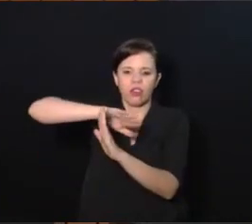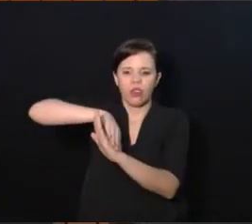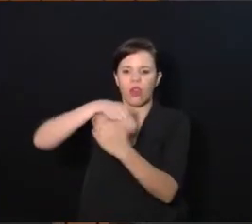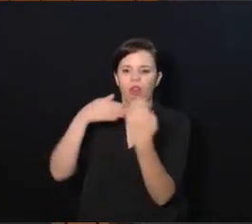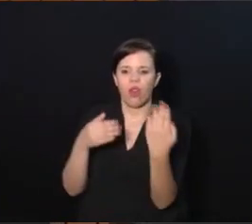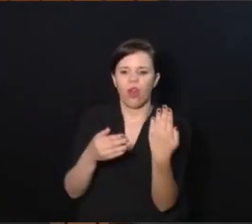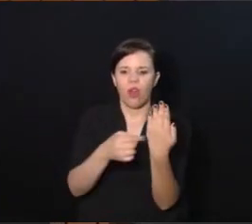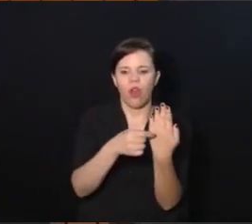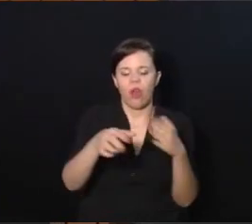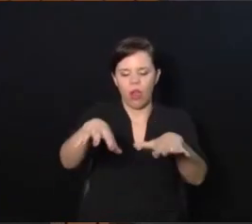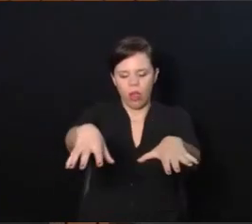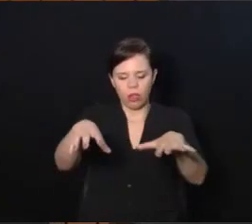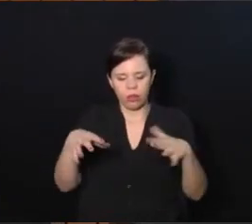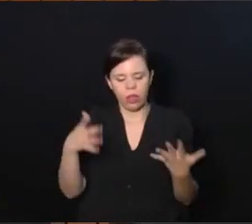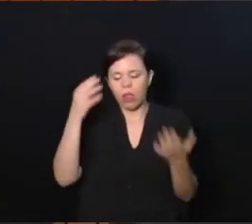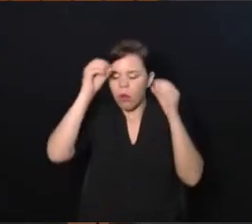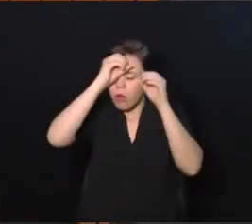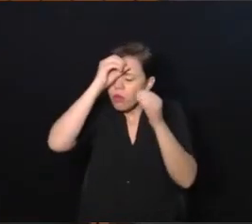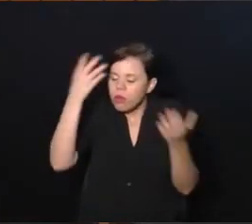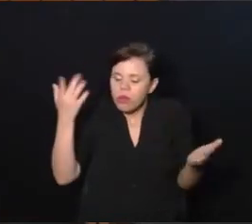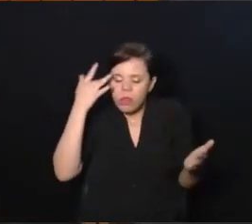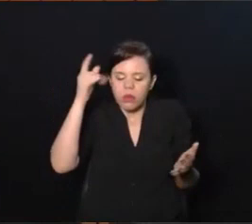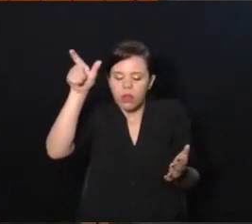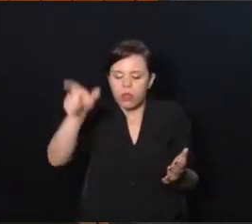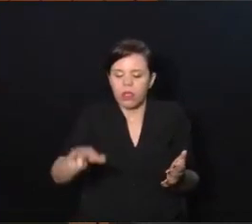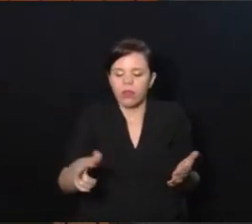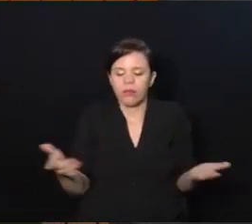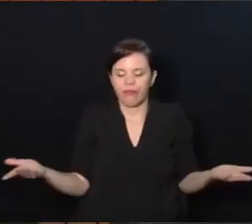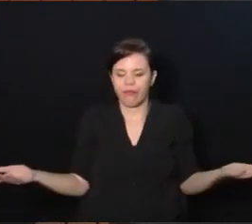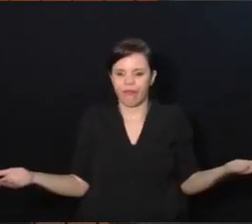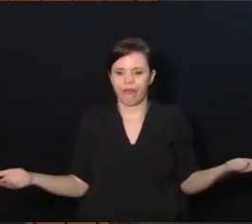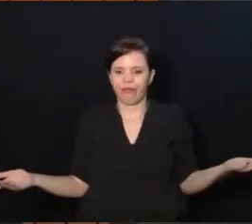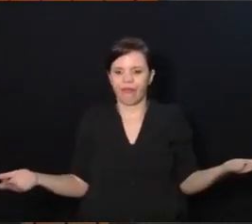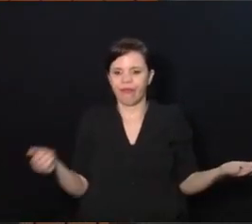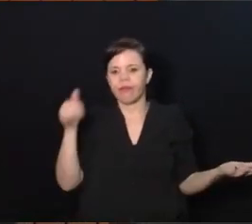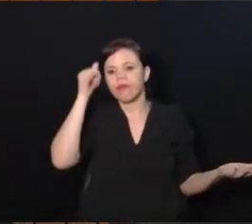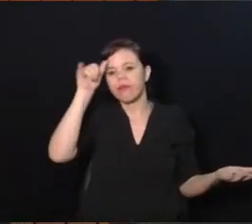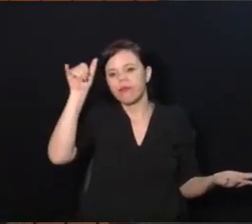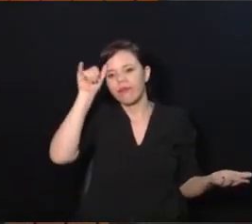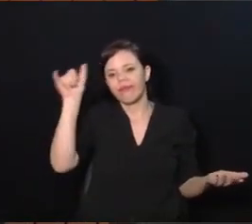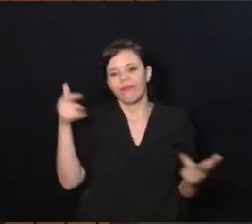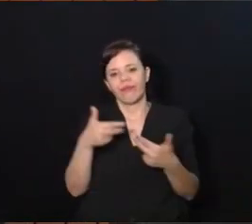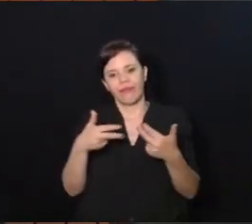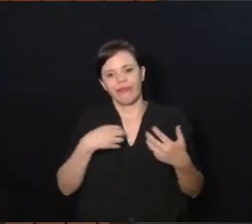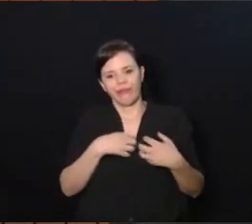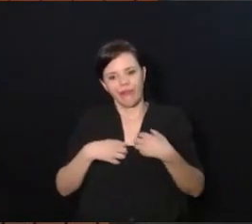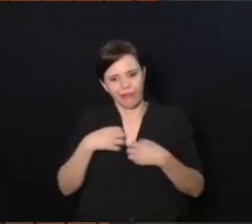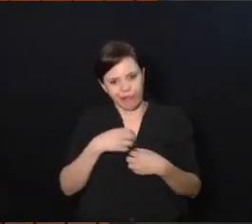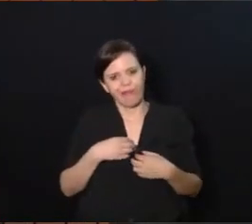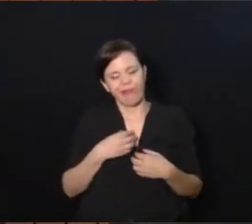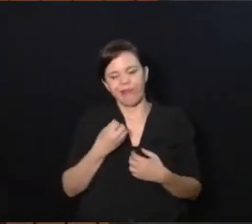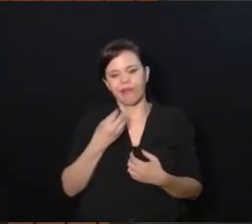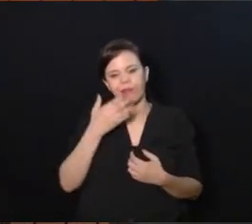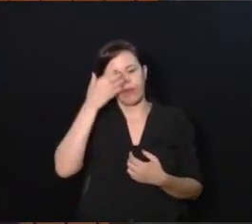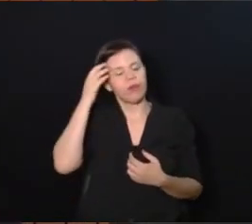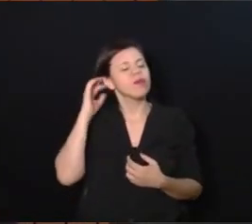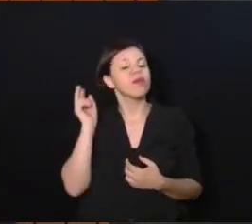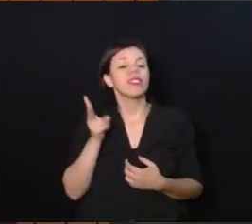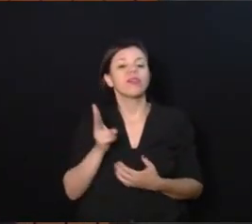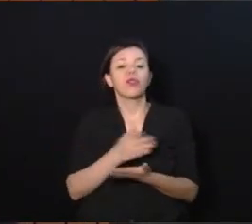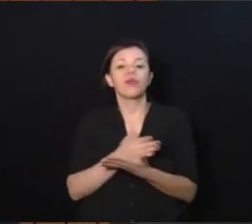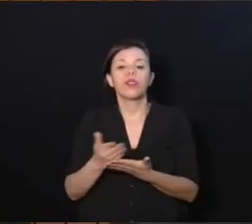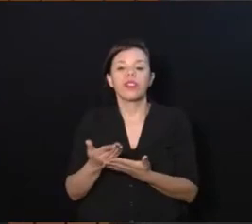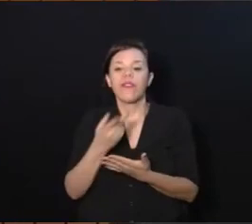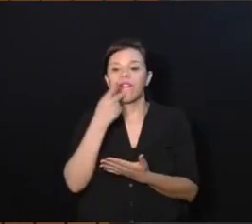intenções, só que ele não sabia onde estava a pessoa. Então, para evitar esse tipo de coisa aqui, é bom a gente sempre começar